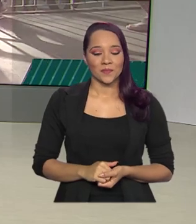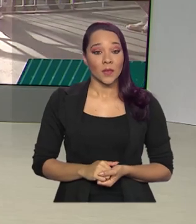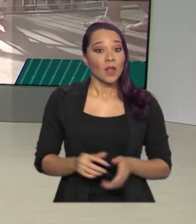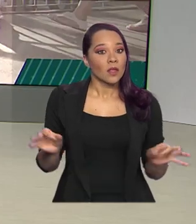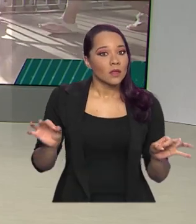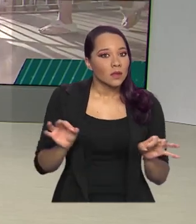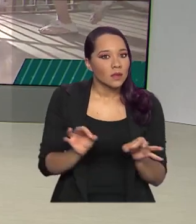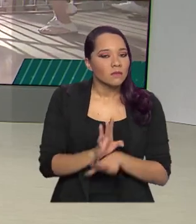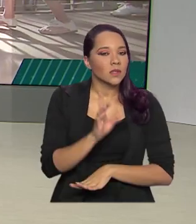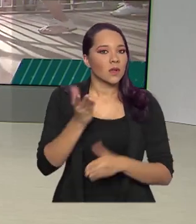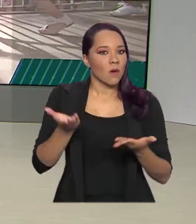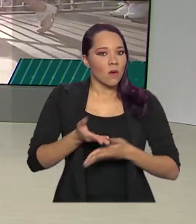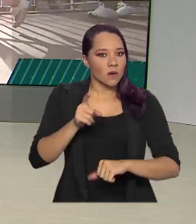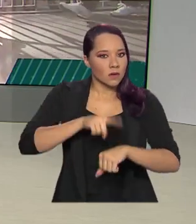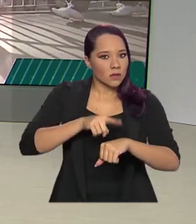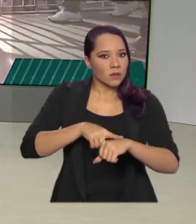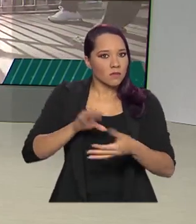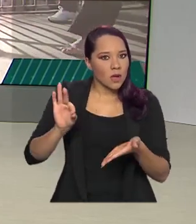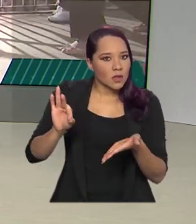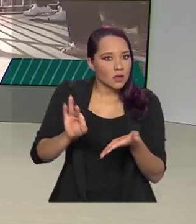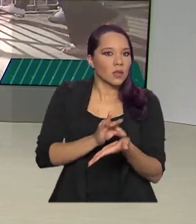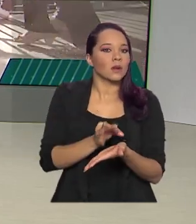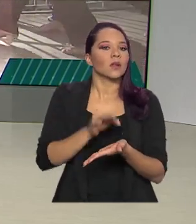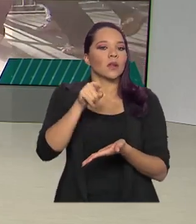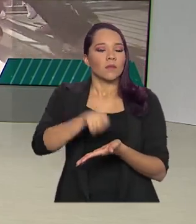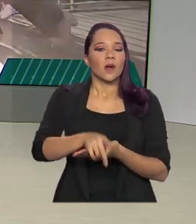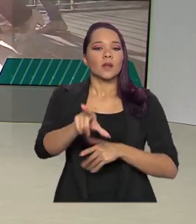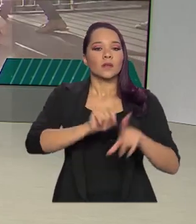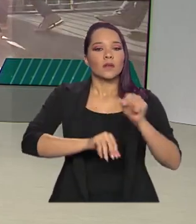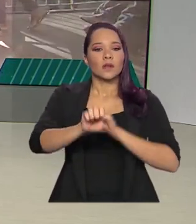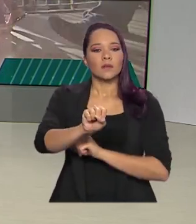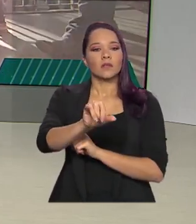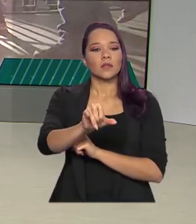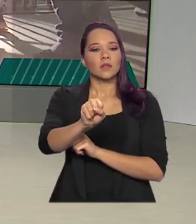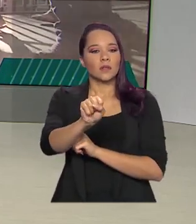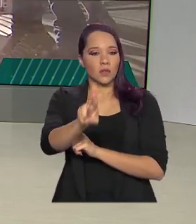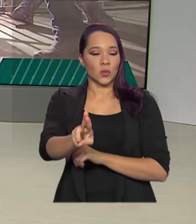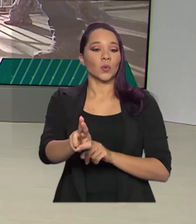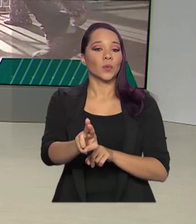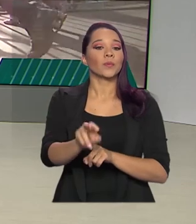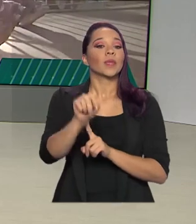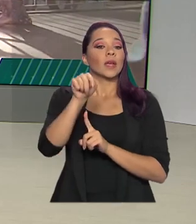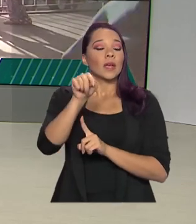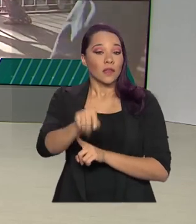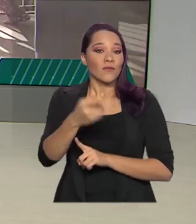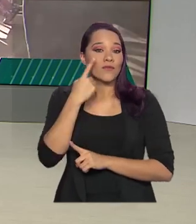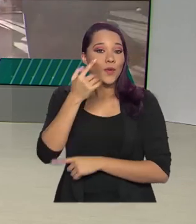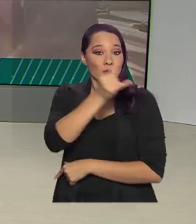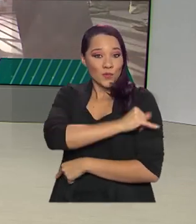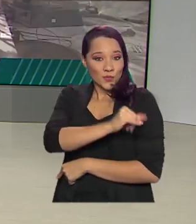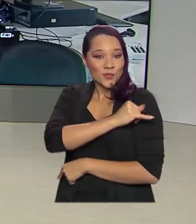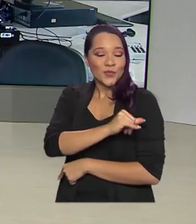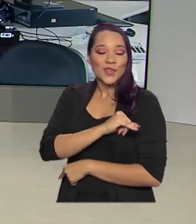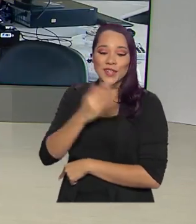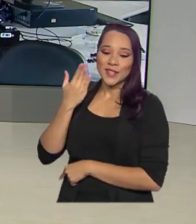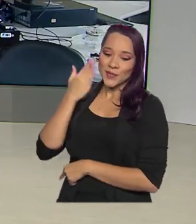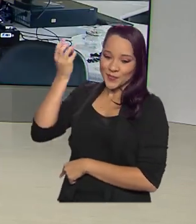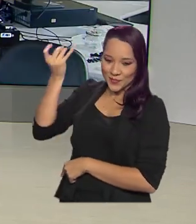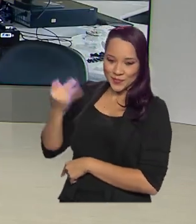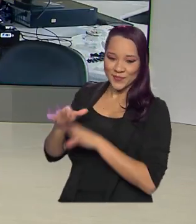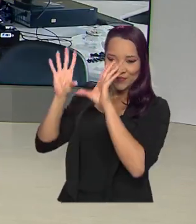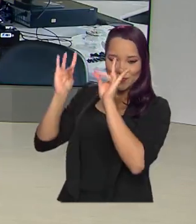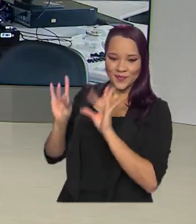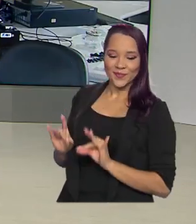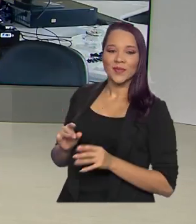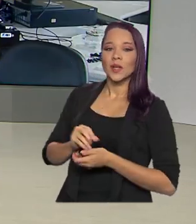Termina hoje o prazo para matrícula dos selecionados no SISU, o Sistema de Seleção Unificada. Vamos então ao Rio de Janeiro. Cláudia Boiunga tem os